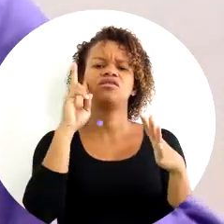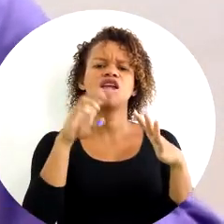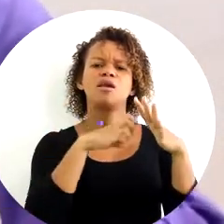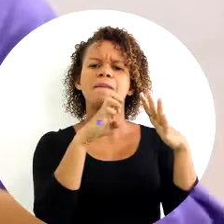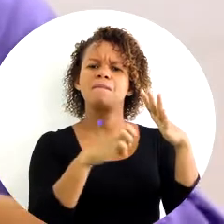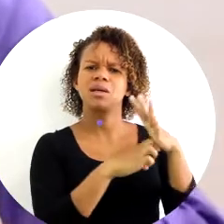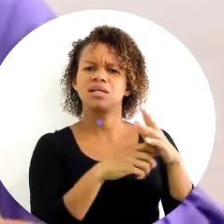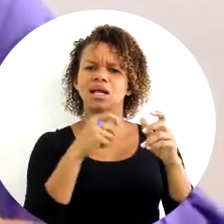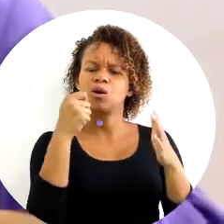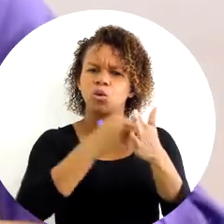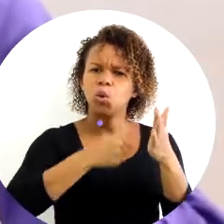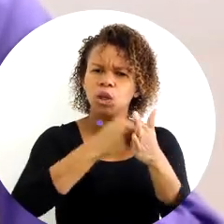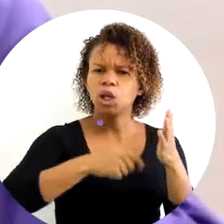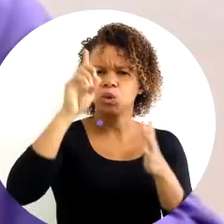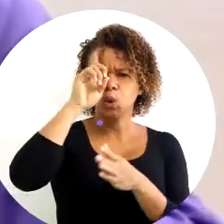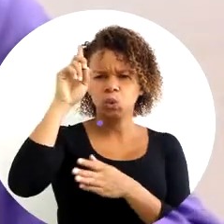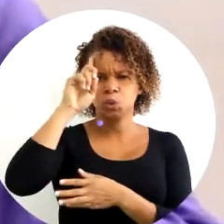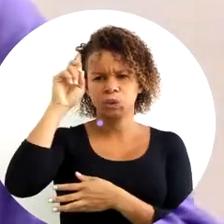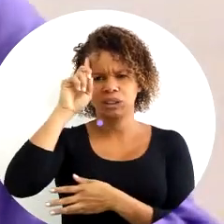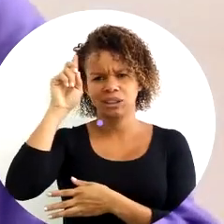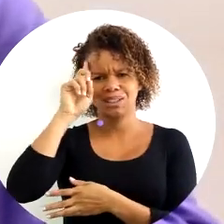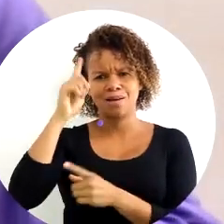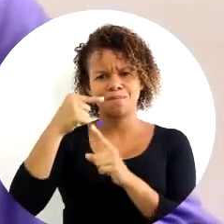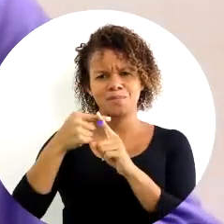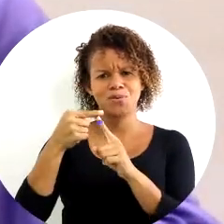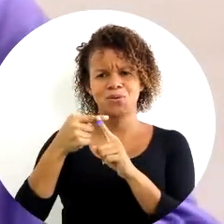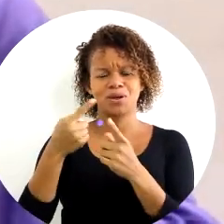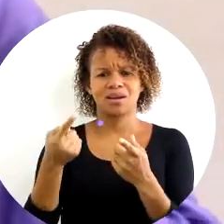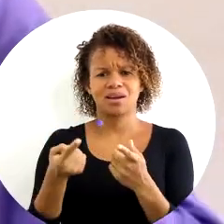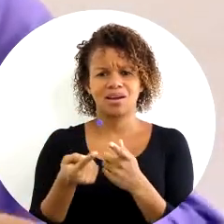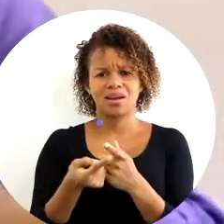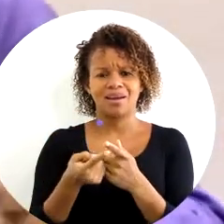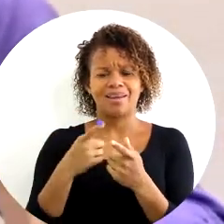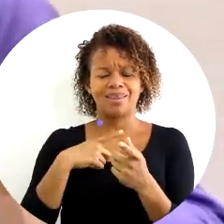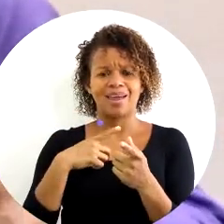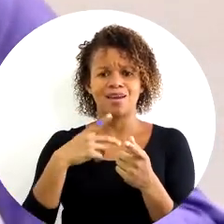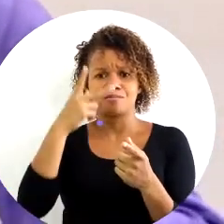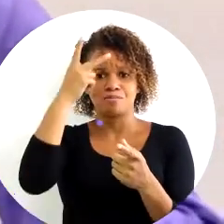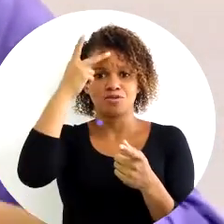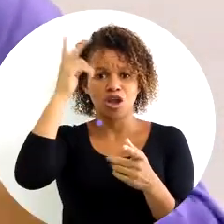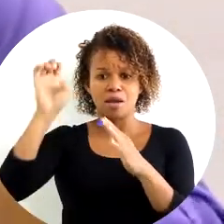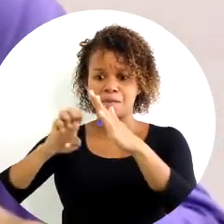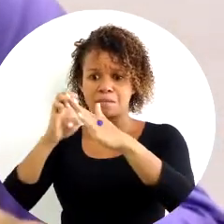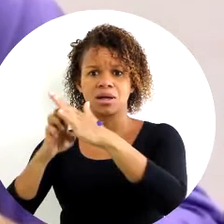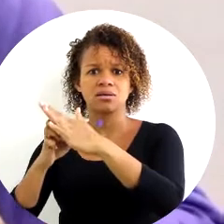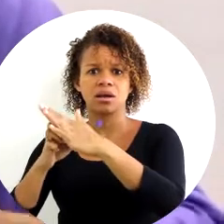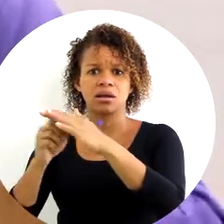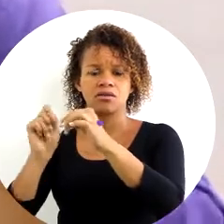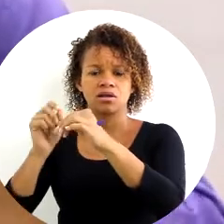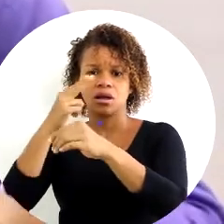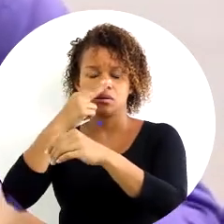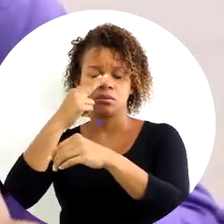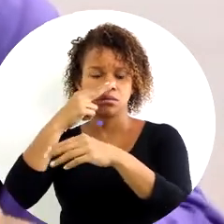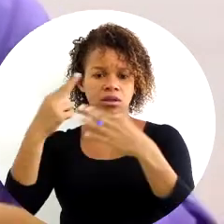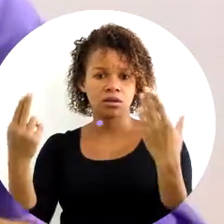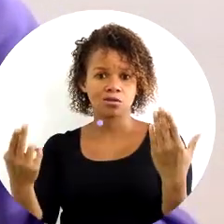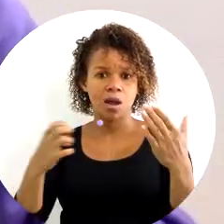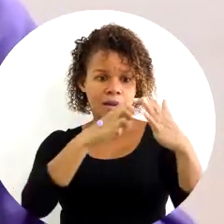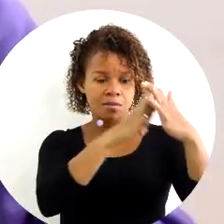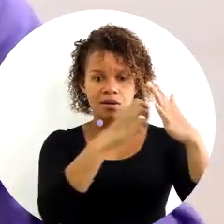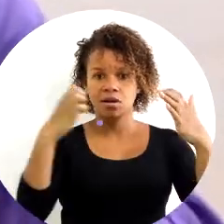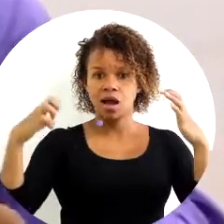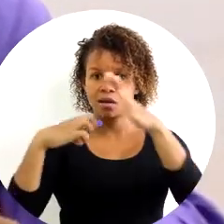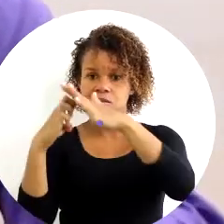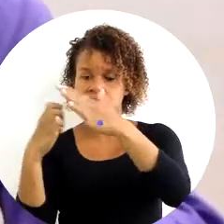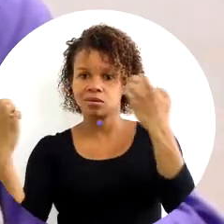que estão lutando dia a dia porque tem concorrentes que estão fazendo o mesmo, cada empresa no seu